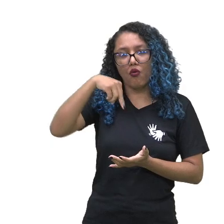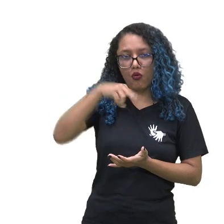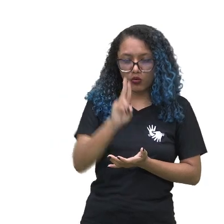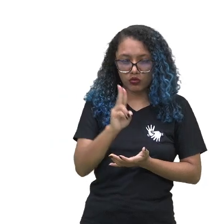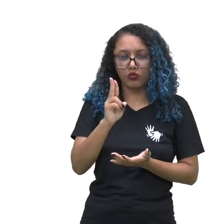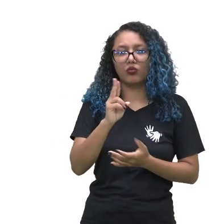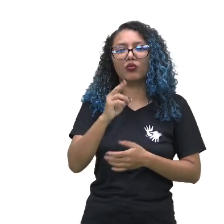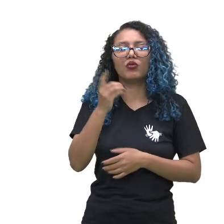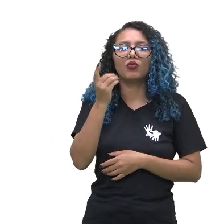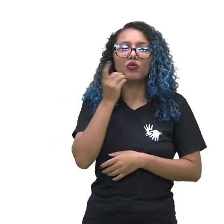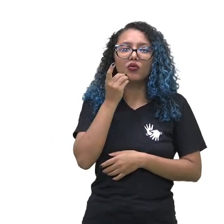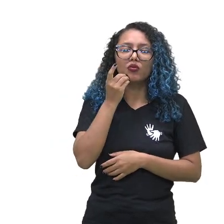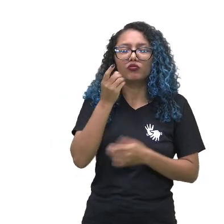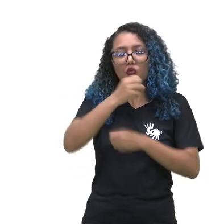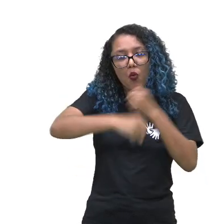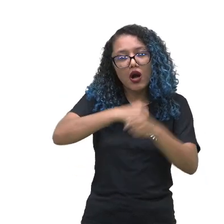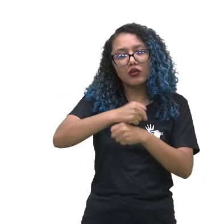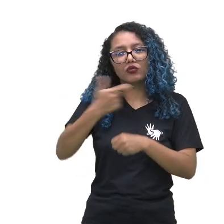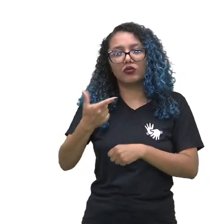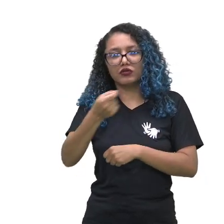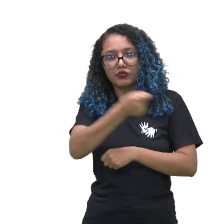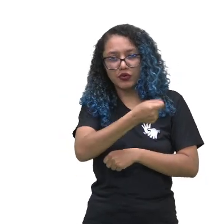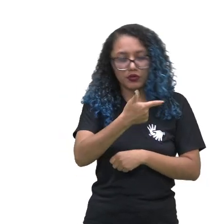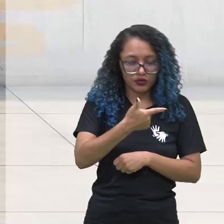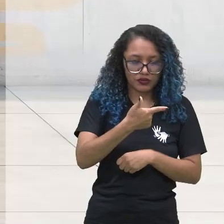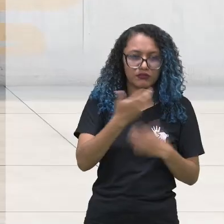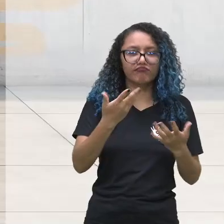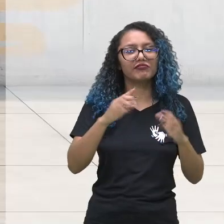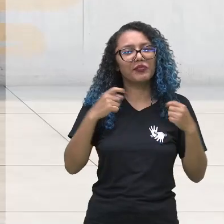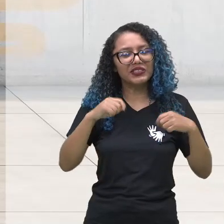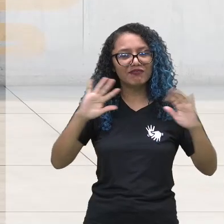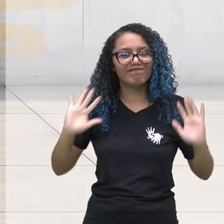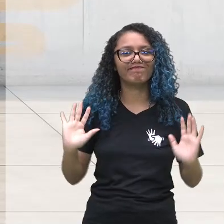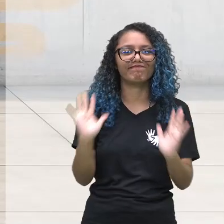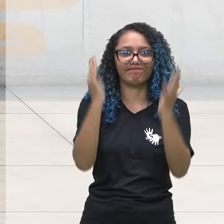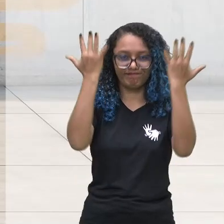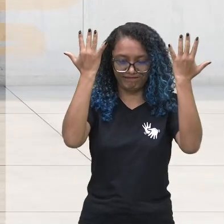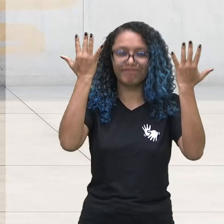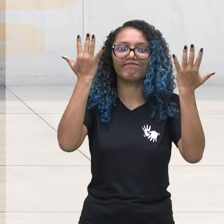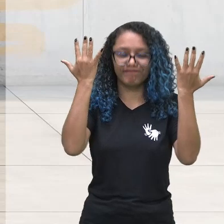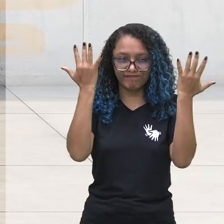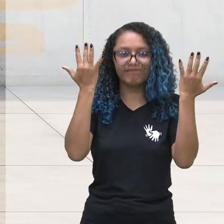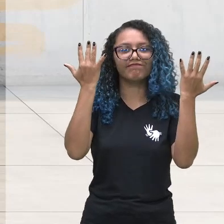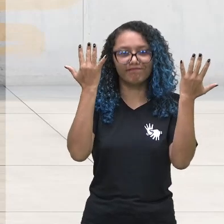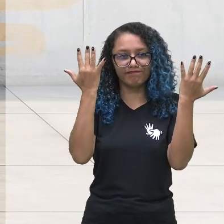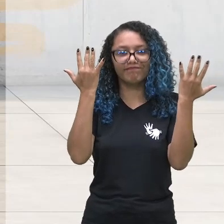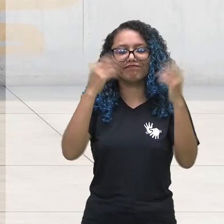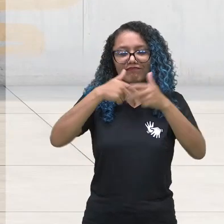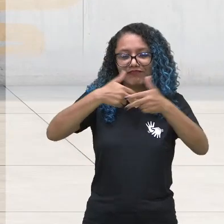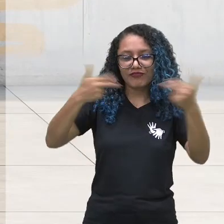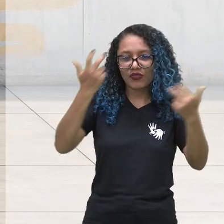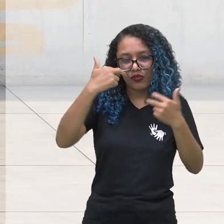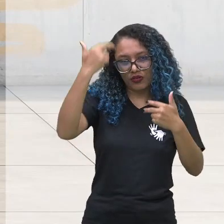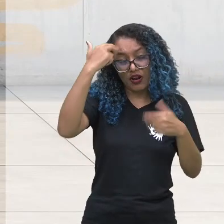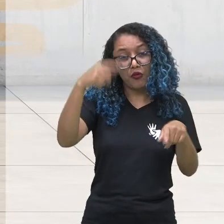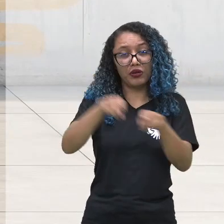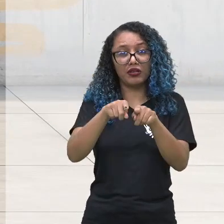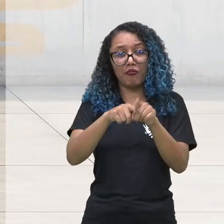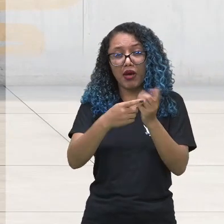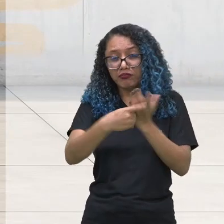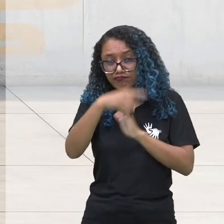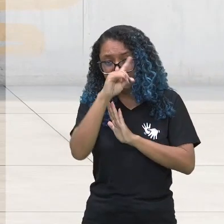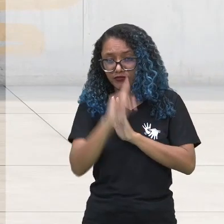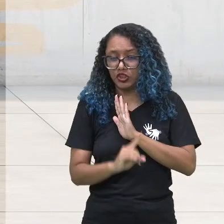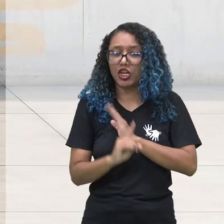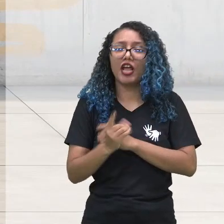em 2002. Vamos comemorar essa diversidade cultural e os direitos humanos,